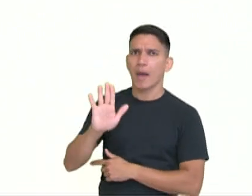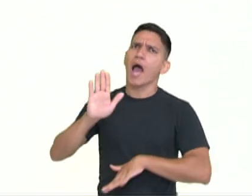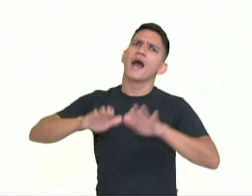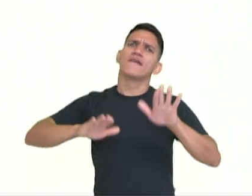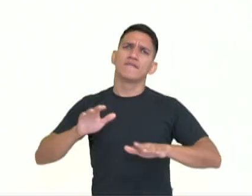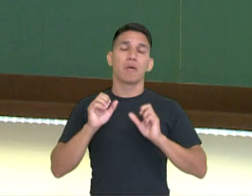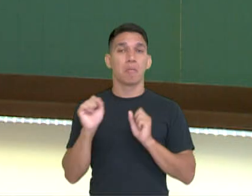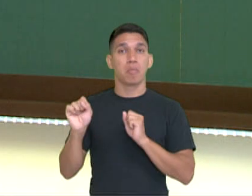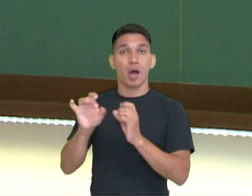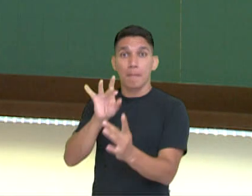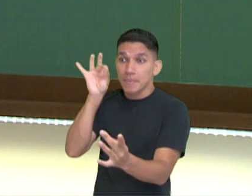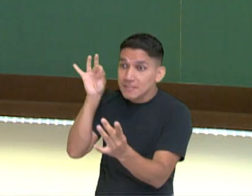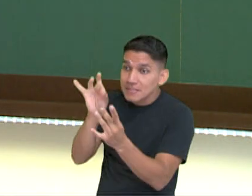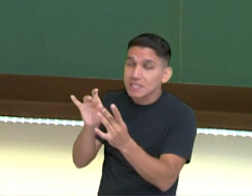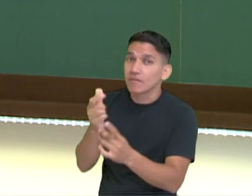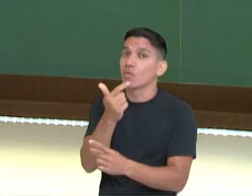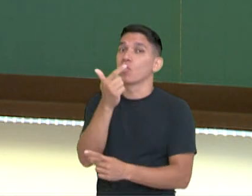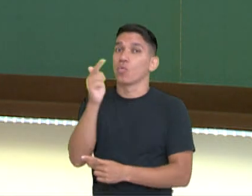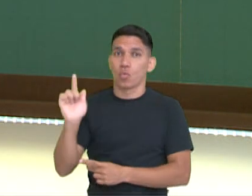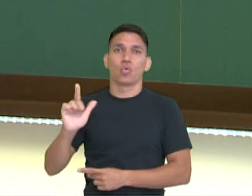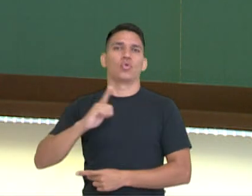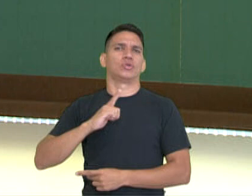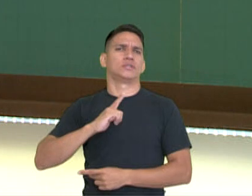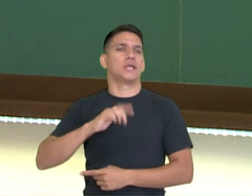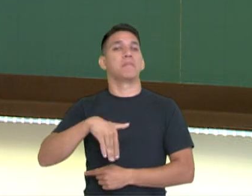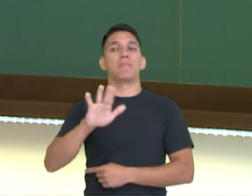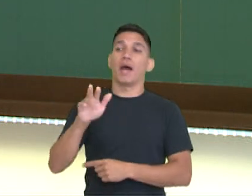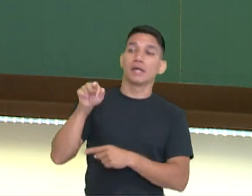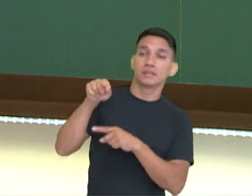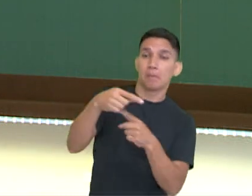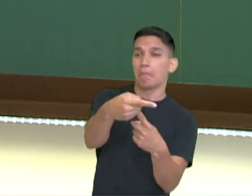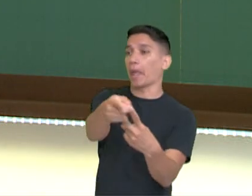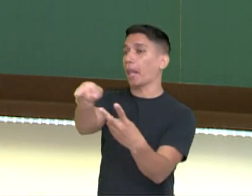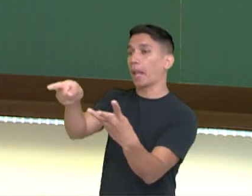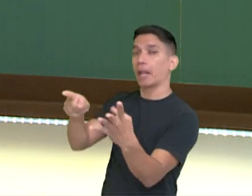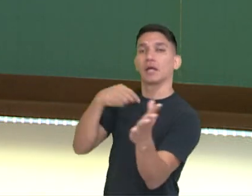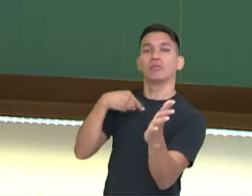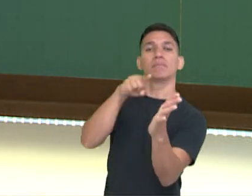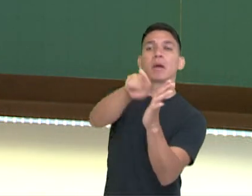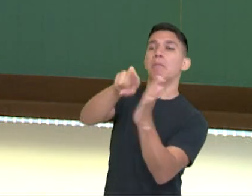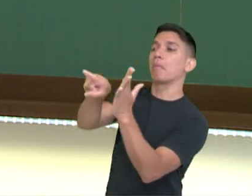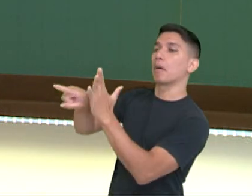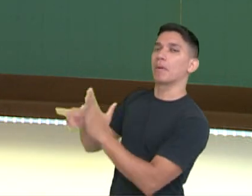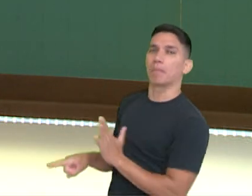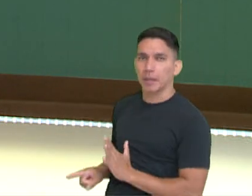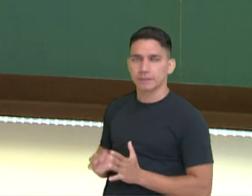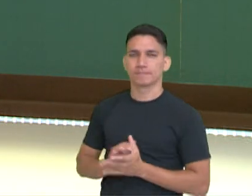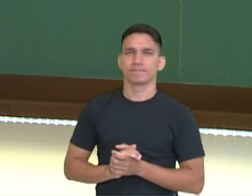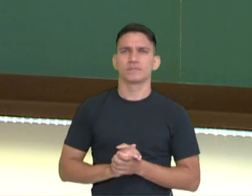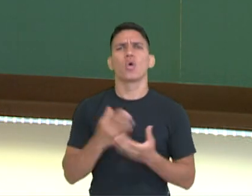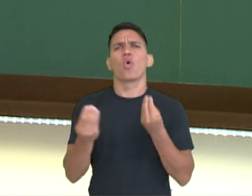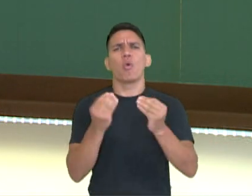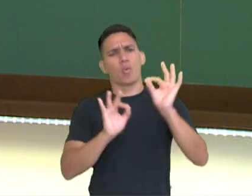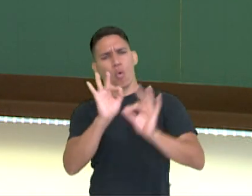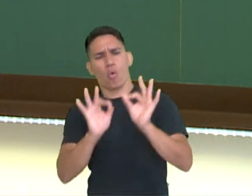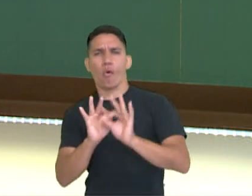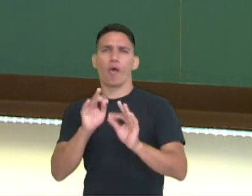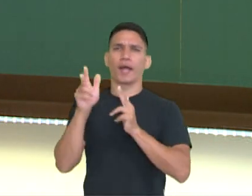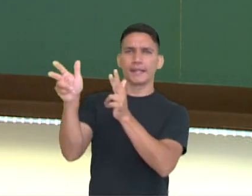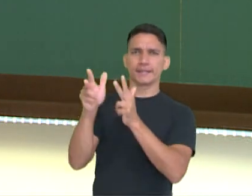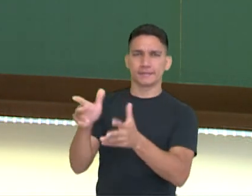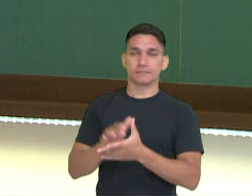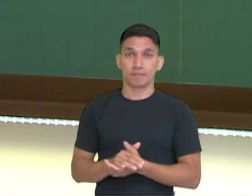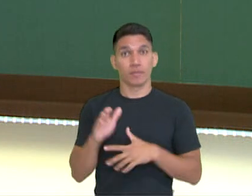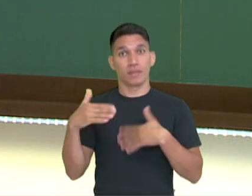especificamente, tenhamos mais que um entrevistado. A estrutura de uma entrevista. Então, na entrevista nós vamos